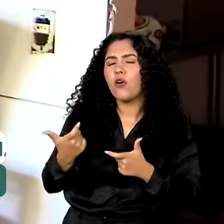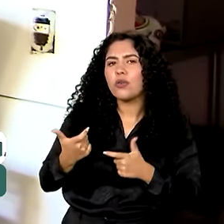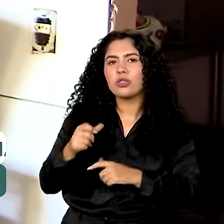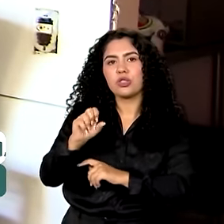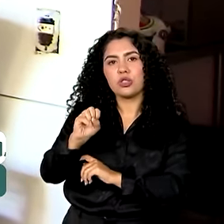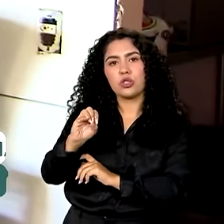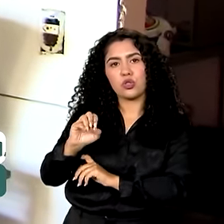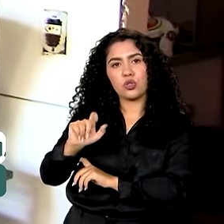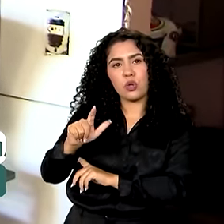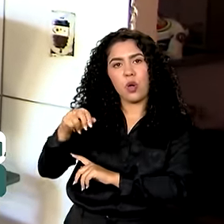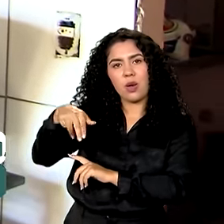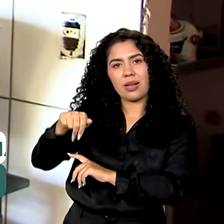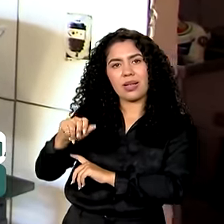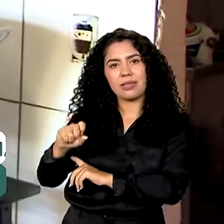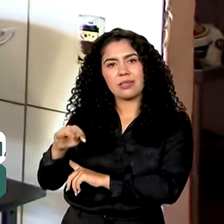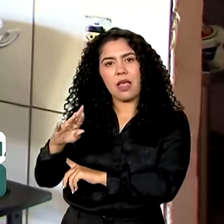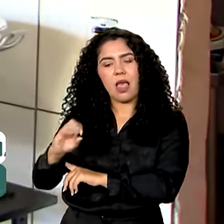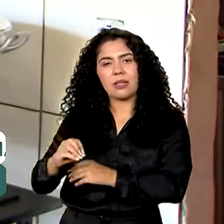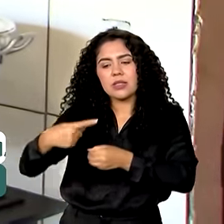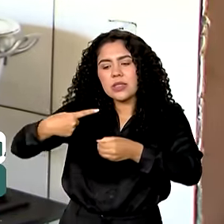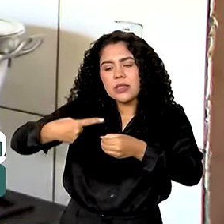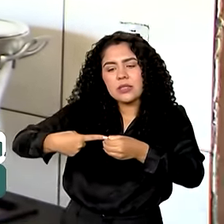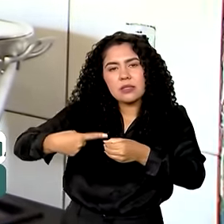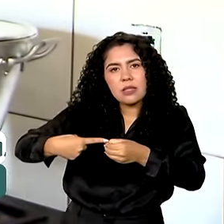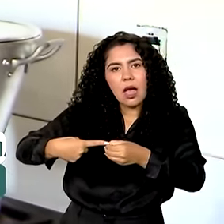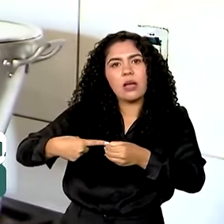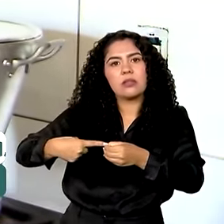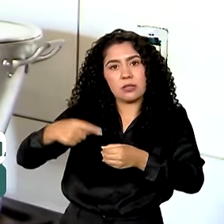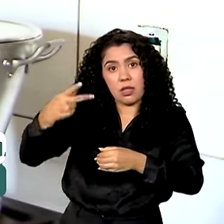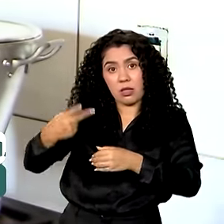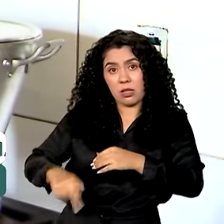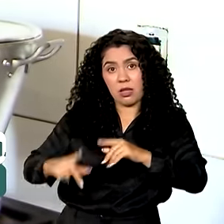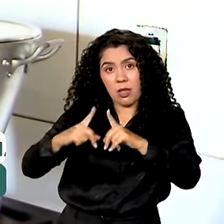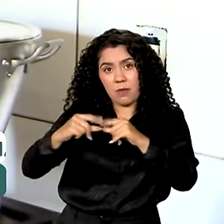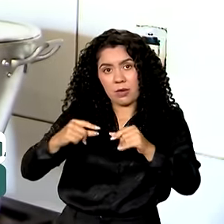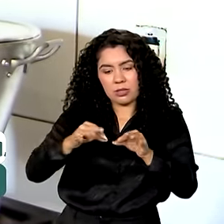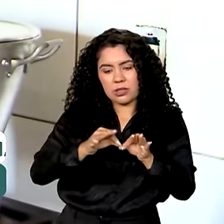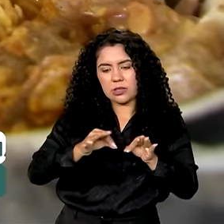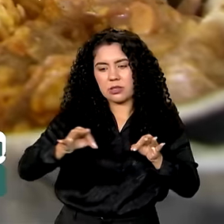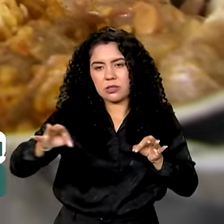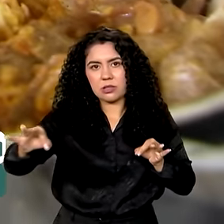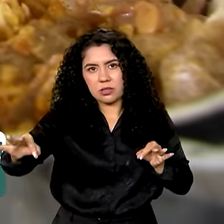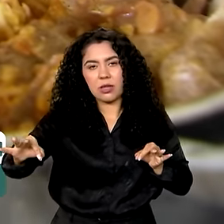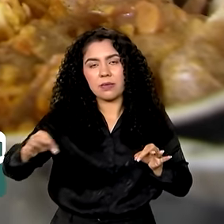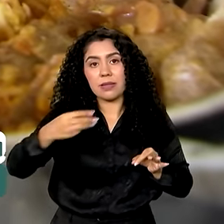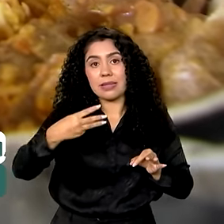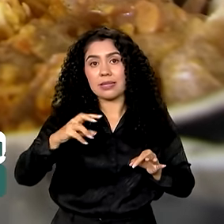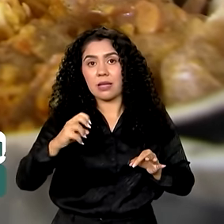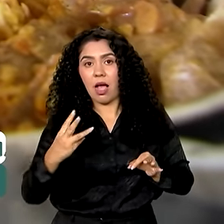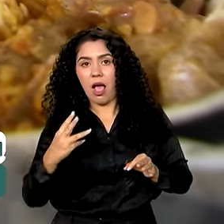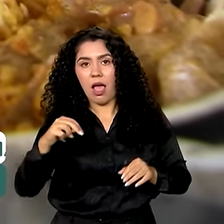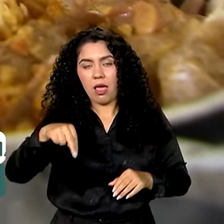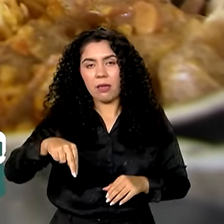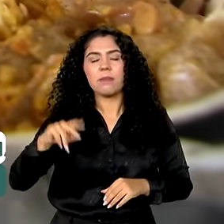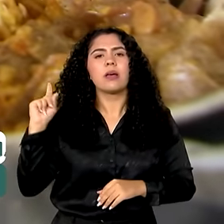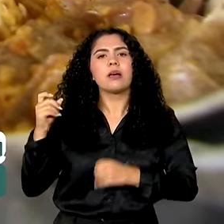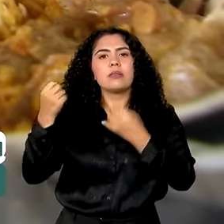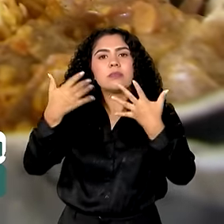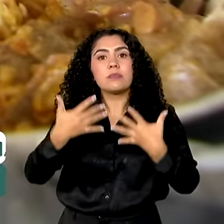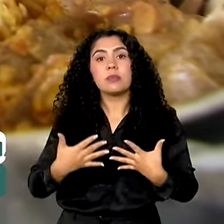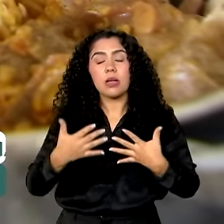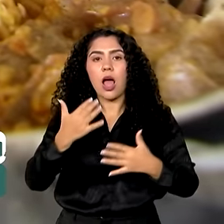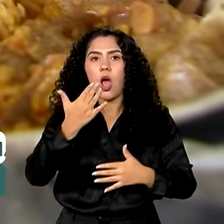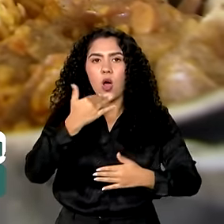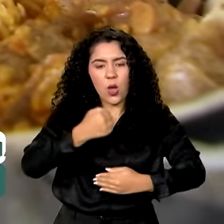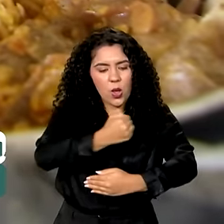região administrativa localizada a 35 quilômetros do centro de Brasília. A comida que sai dessas